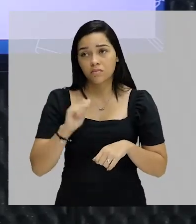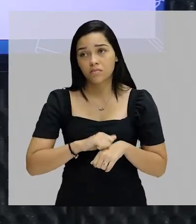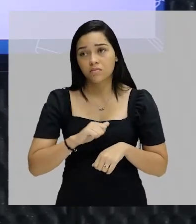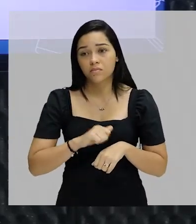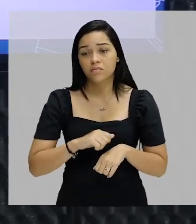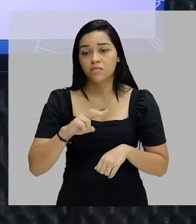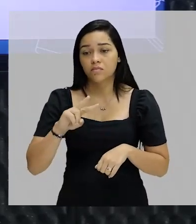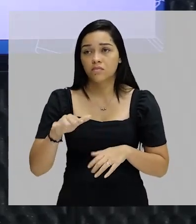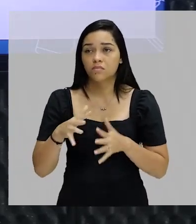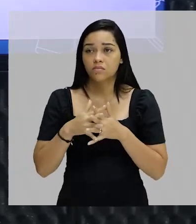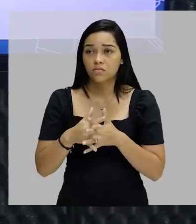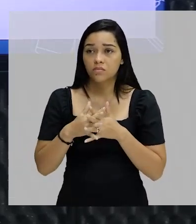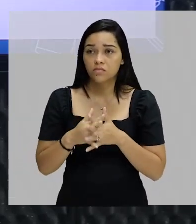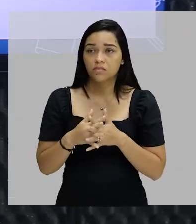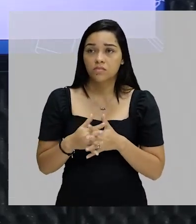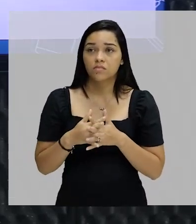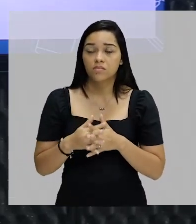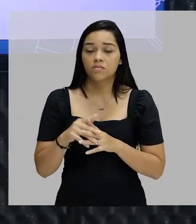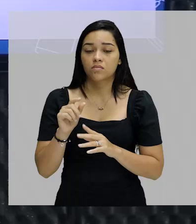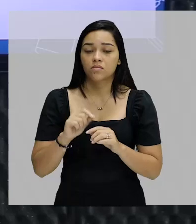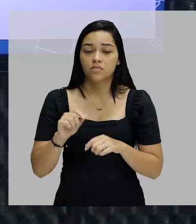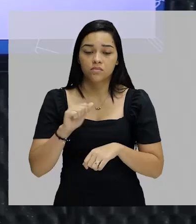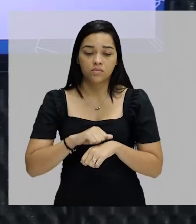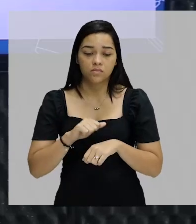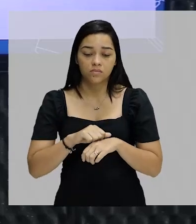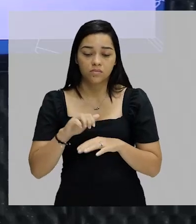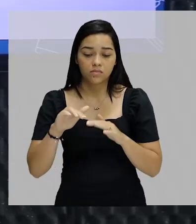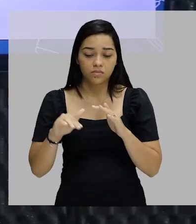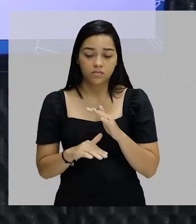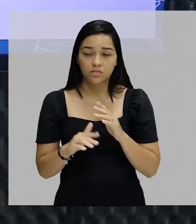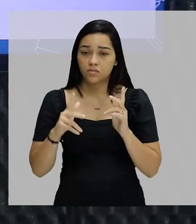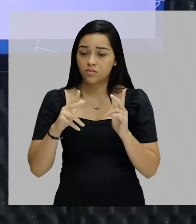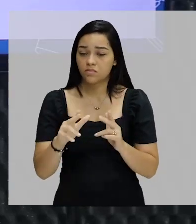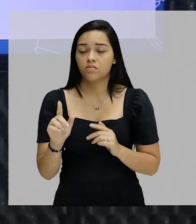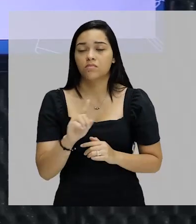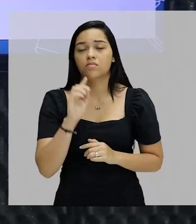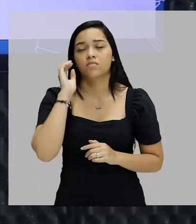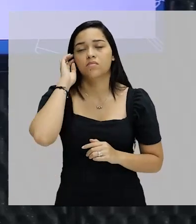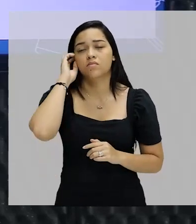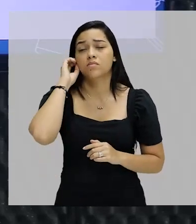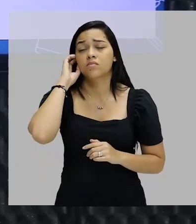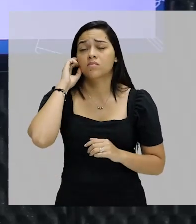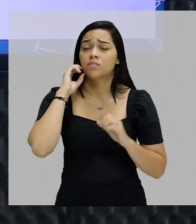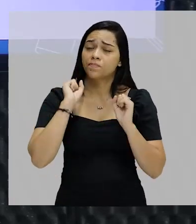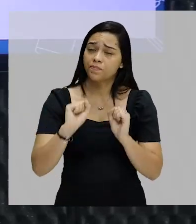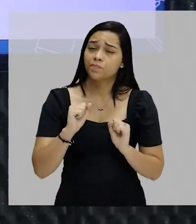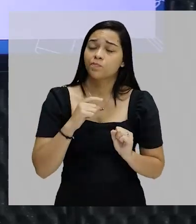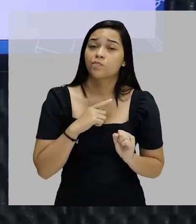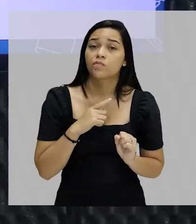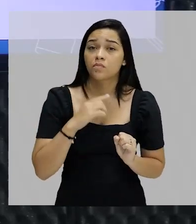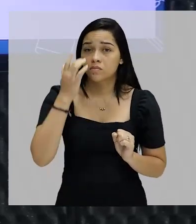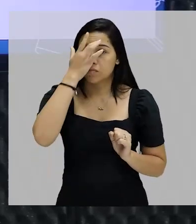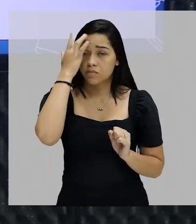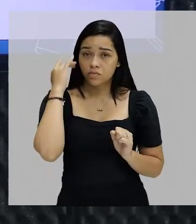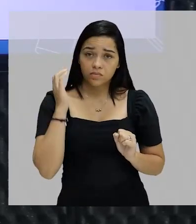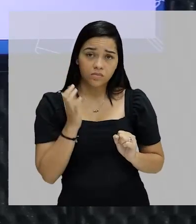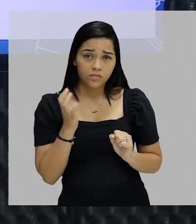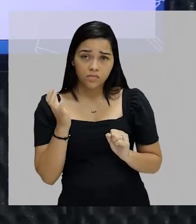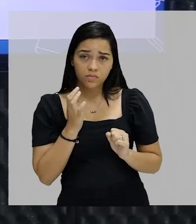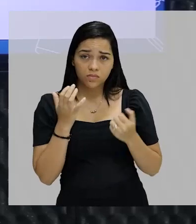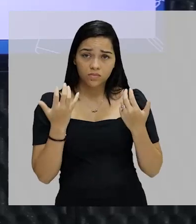Não vai confundir pobreza com desigualdade, que não é a mesma coisa não, jovem. Pode haver desigualdade entre gente que é rica